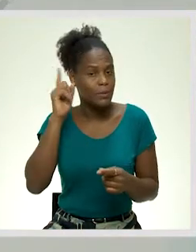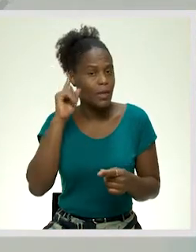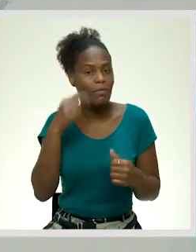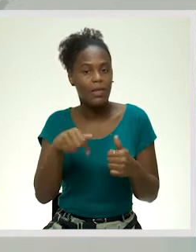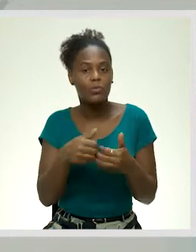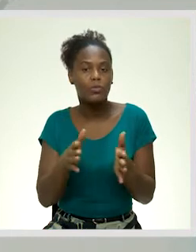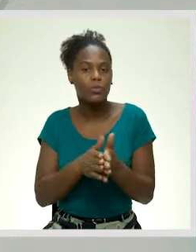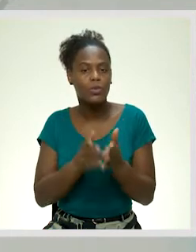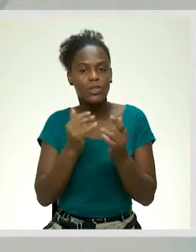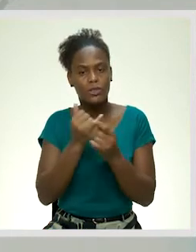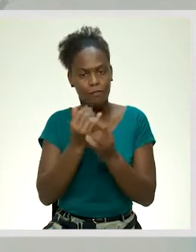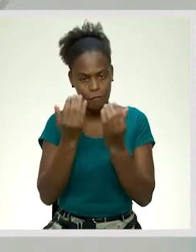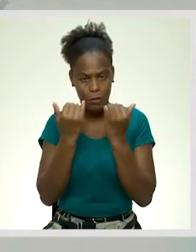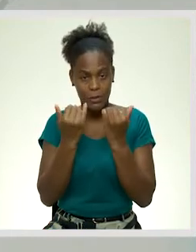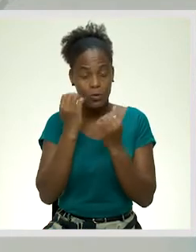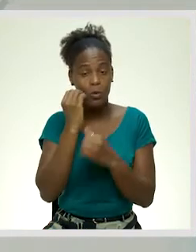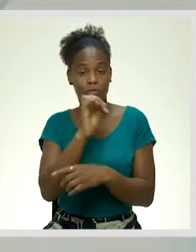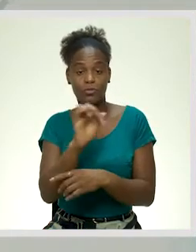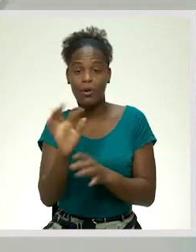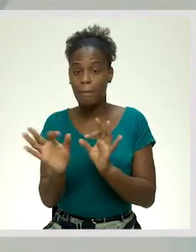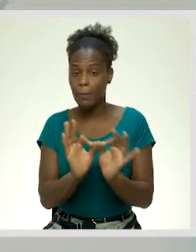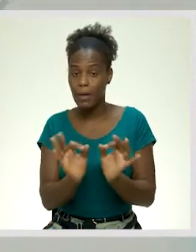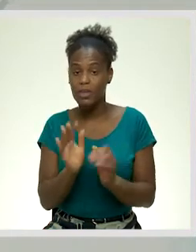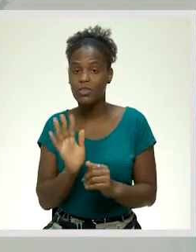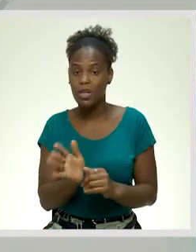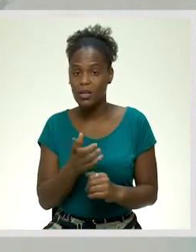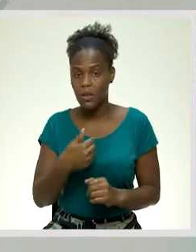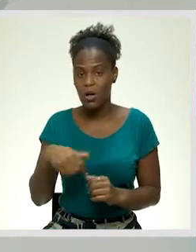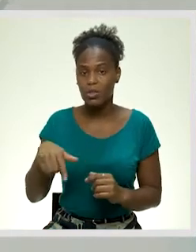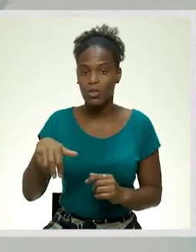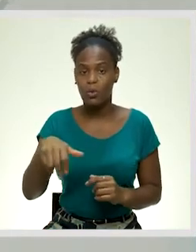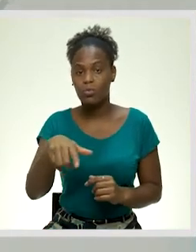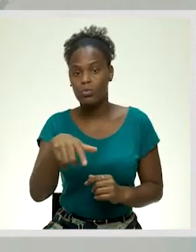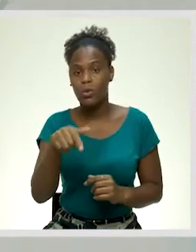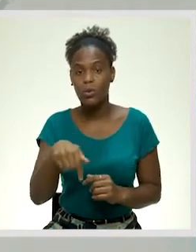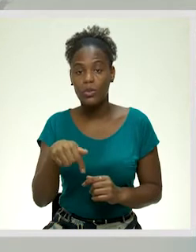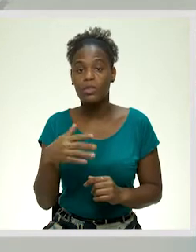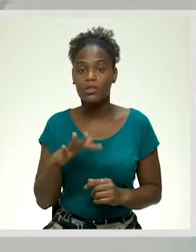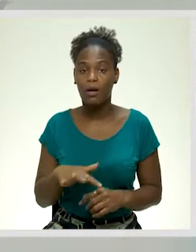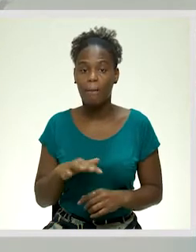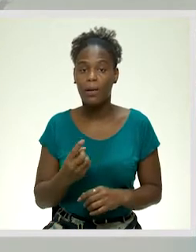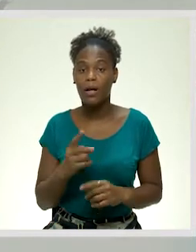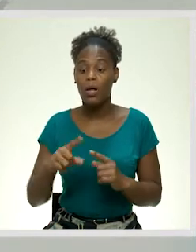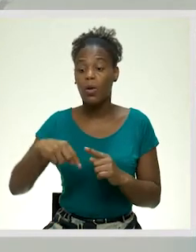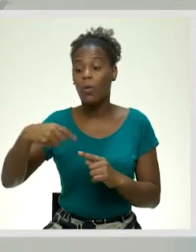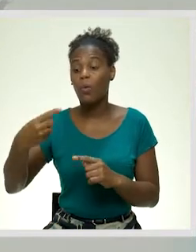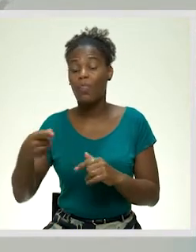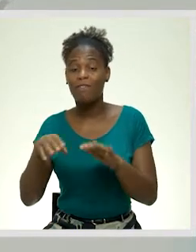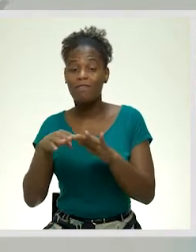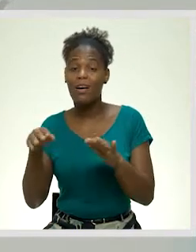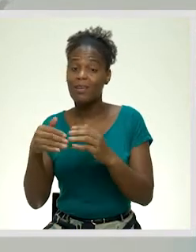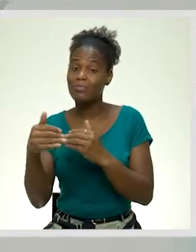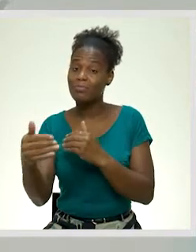ter todas essas ferramentas. E, como você já preparou, estamos a andar hoje para uma outra era,